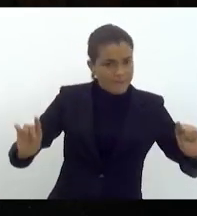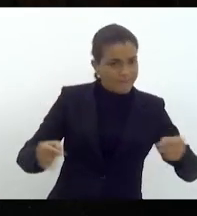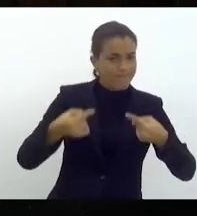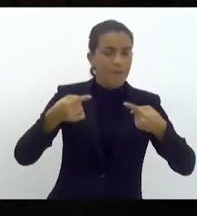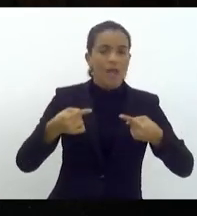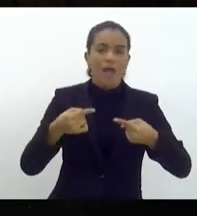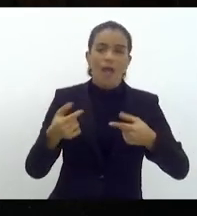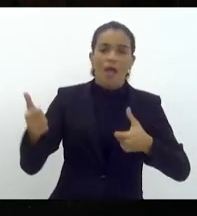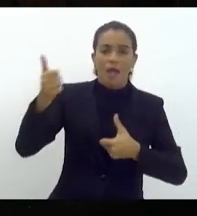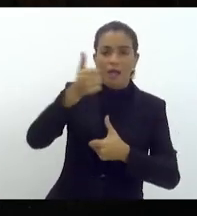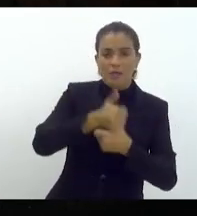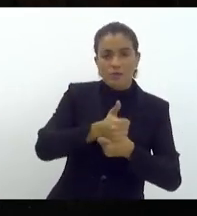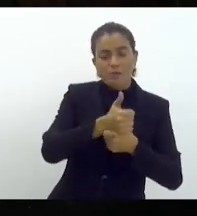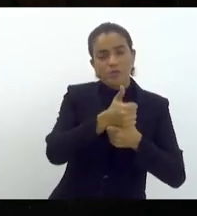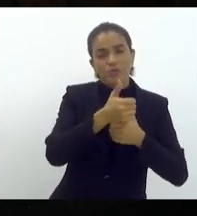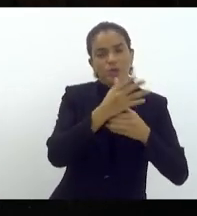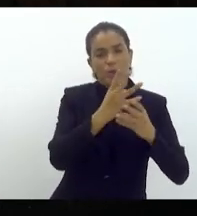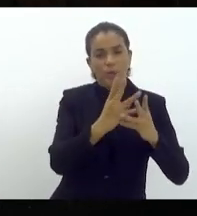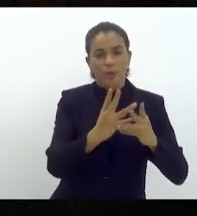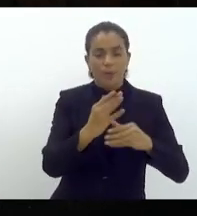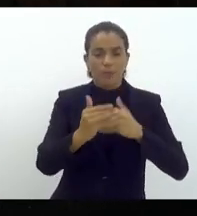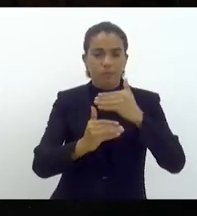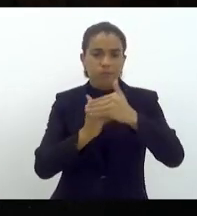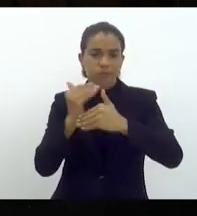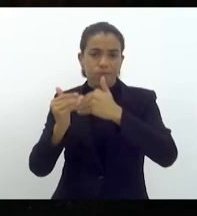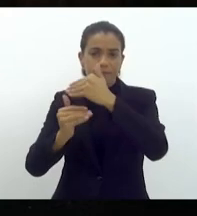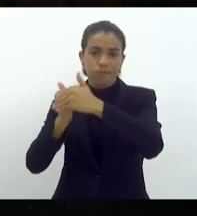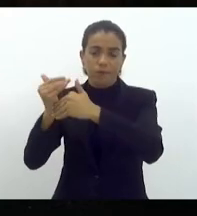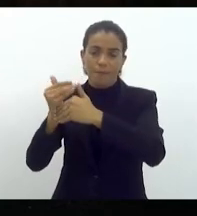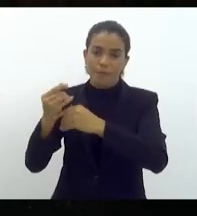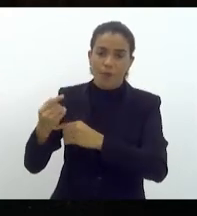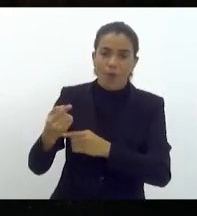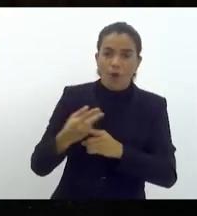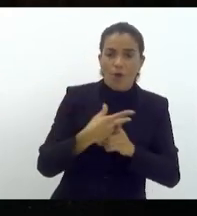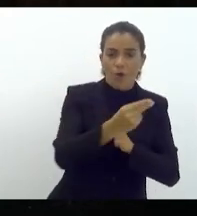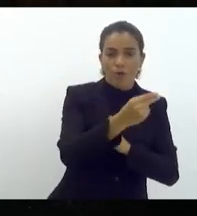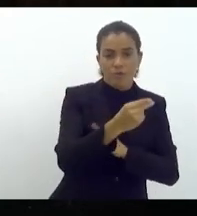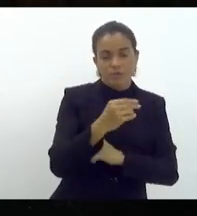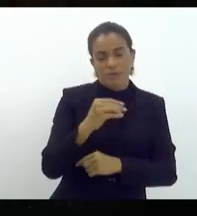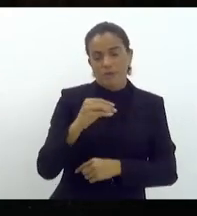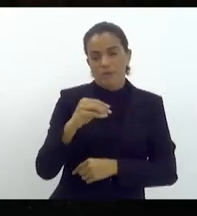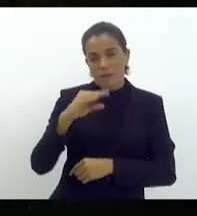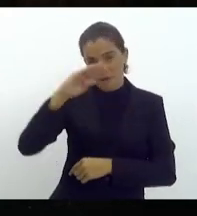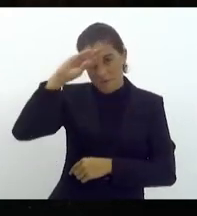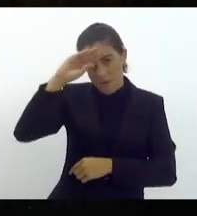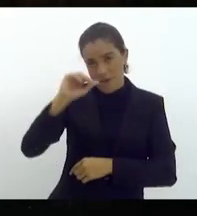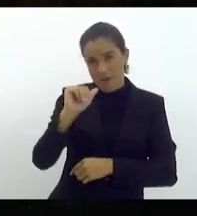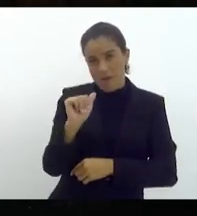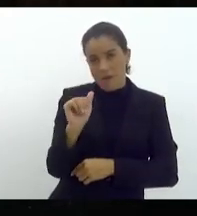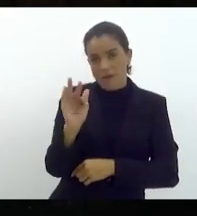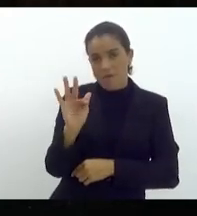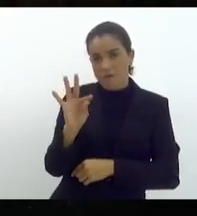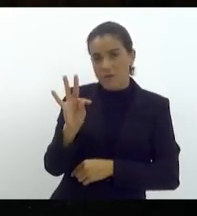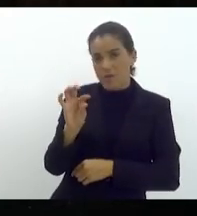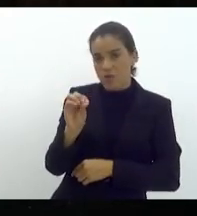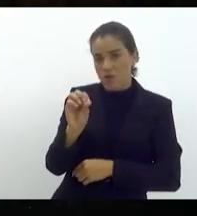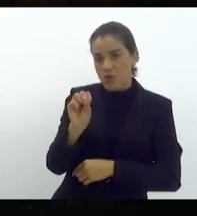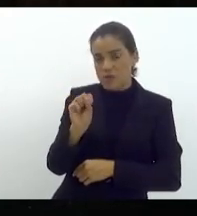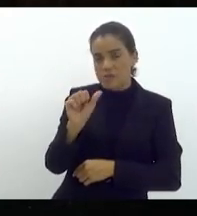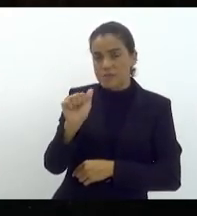a substituição gradual da vacinação contra a febre afitosa em todo o território brasileiro pelo